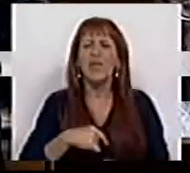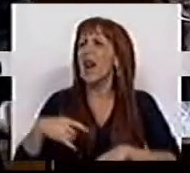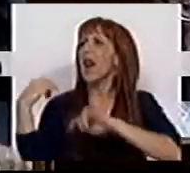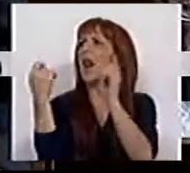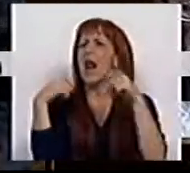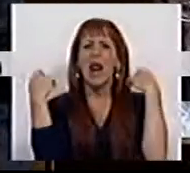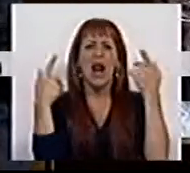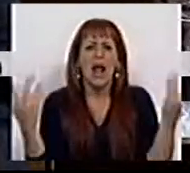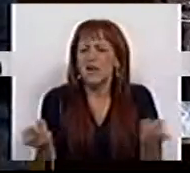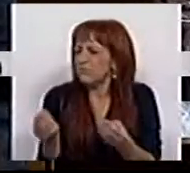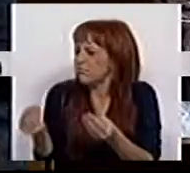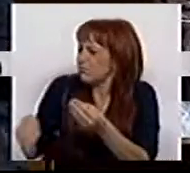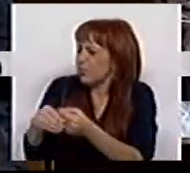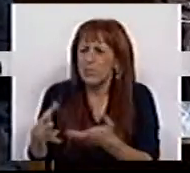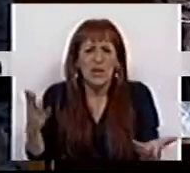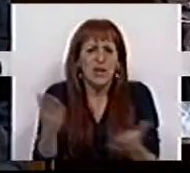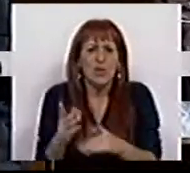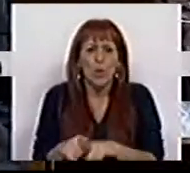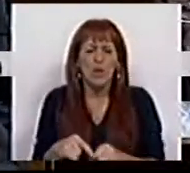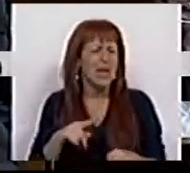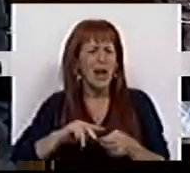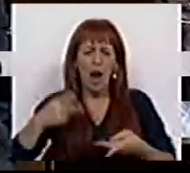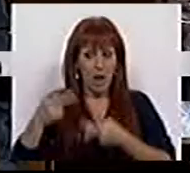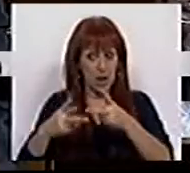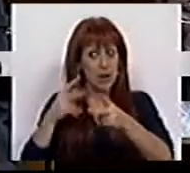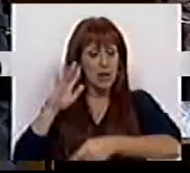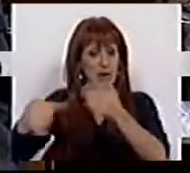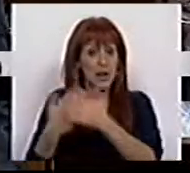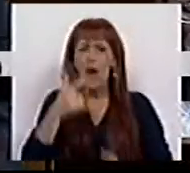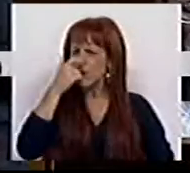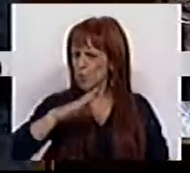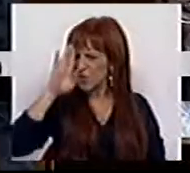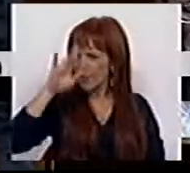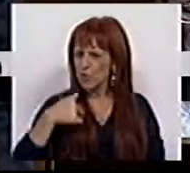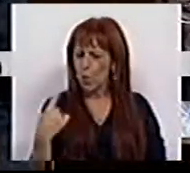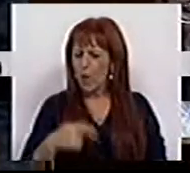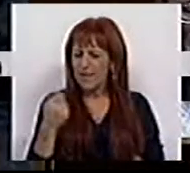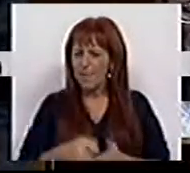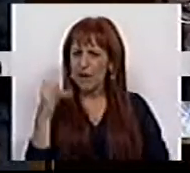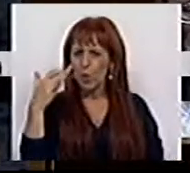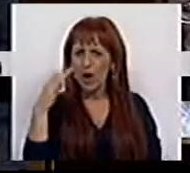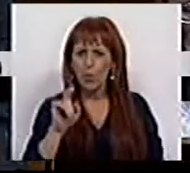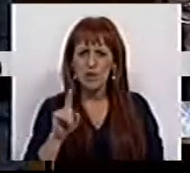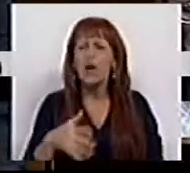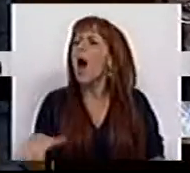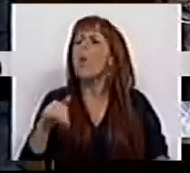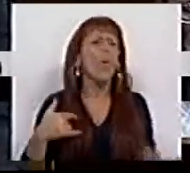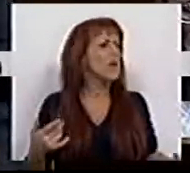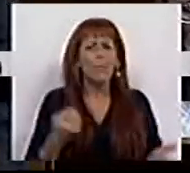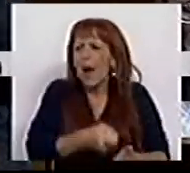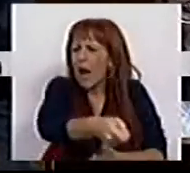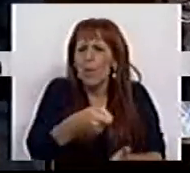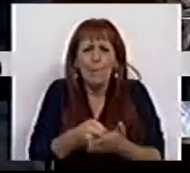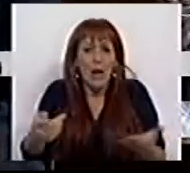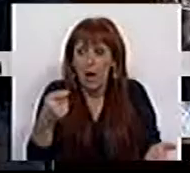discutir o acessório, mas não passa-se pelo crivo da crítica. As pessoas sabem quando pagam o IRS aonde estão a